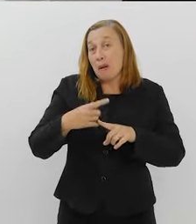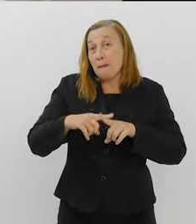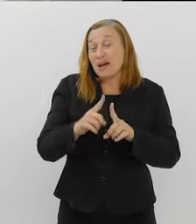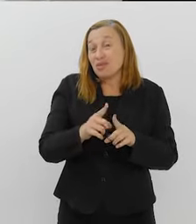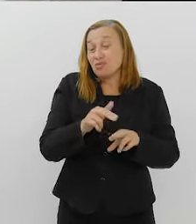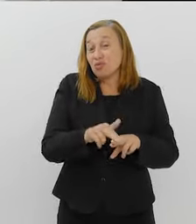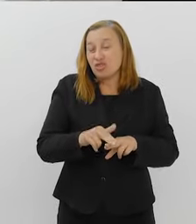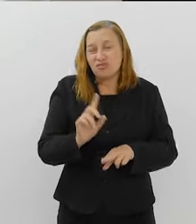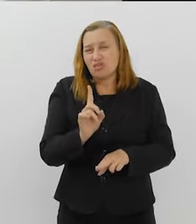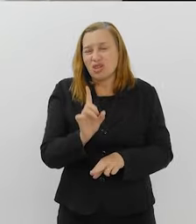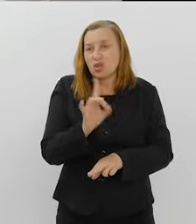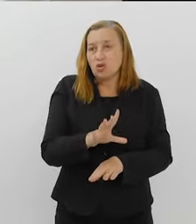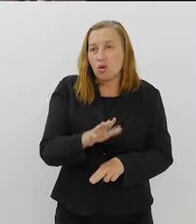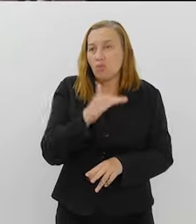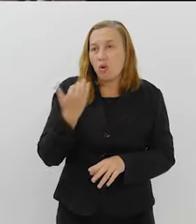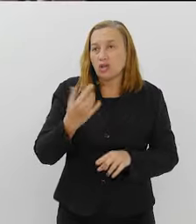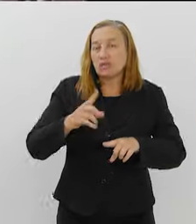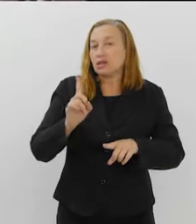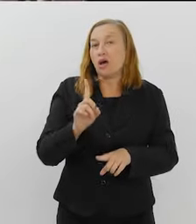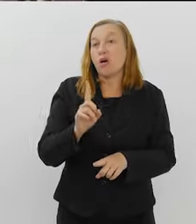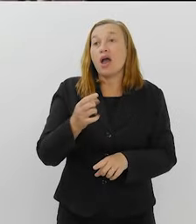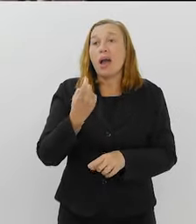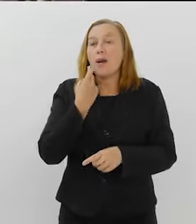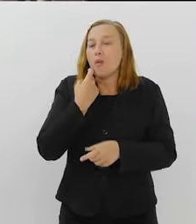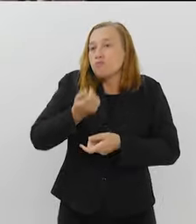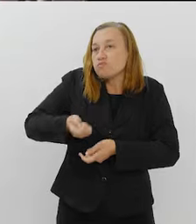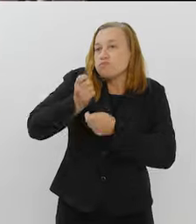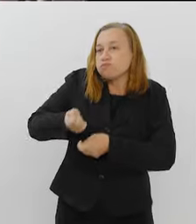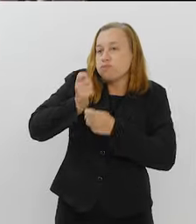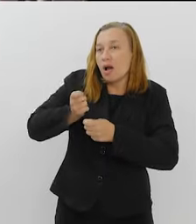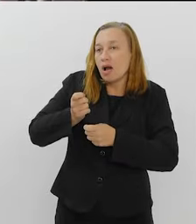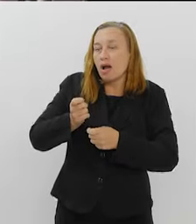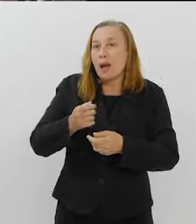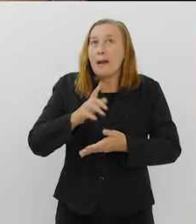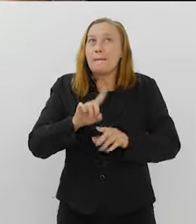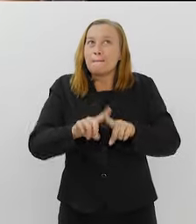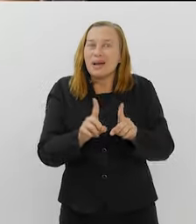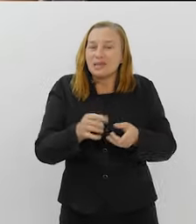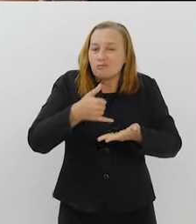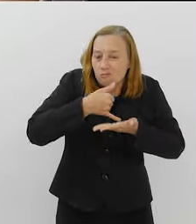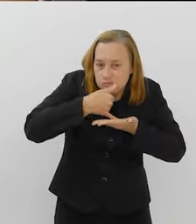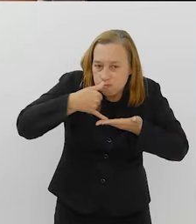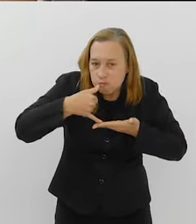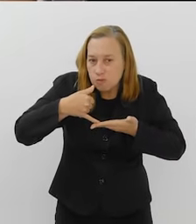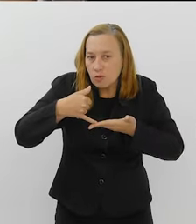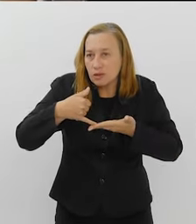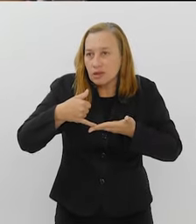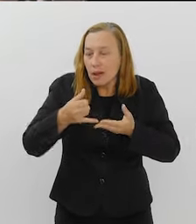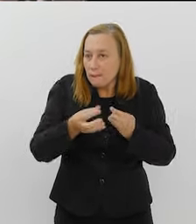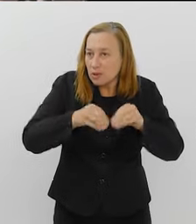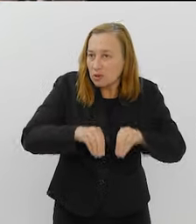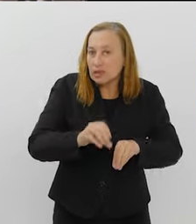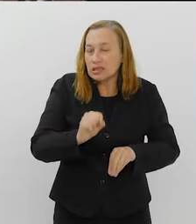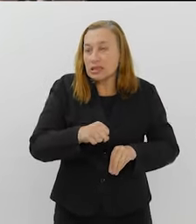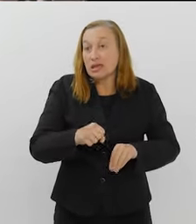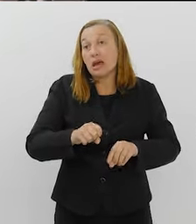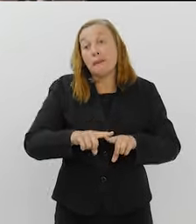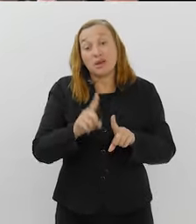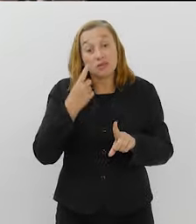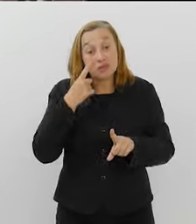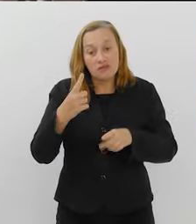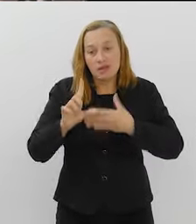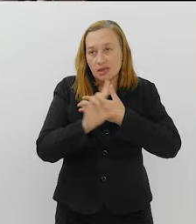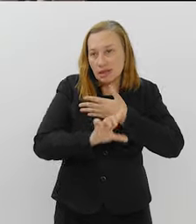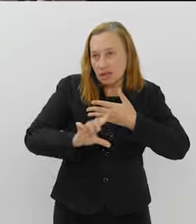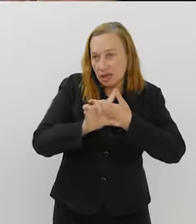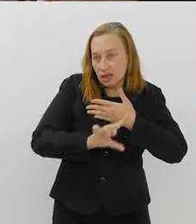Mas a gente não sabe dizer se a cocaína está afetando. Mas o que acontece? Quando você vai para a literatura, tem estudos que pegam